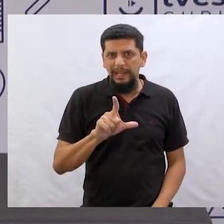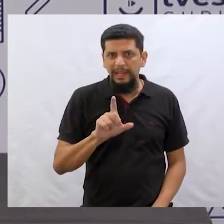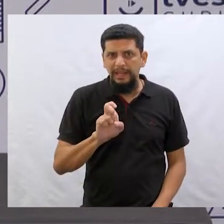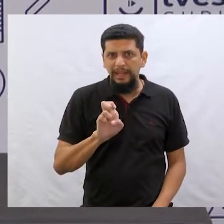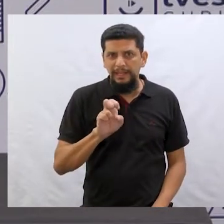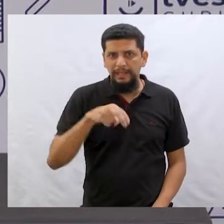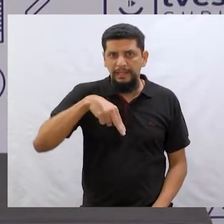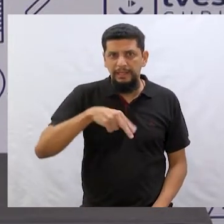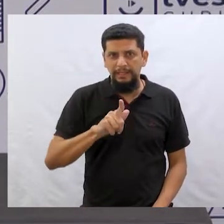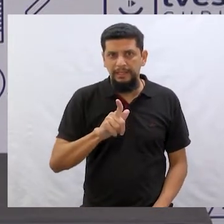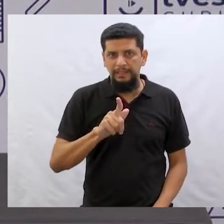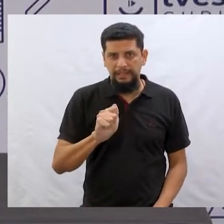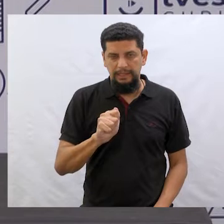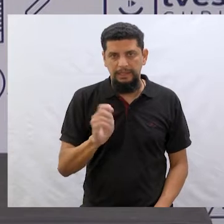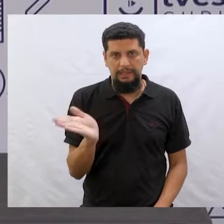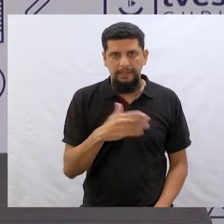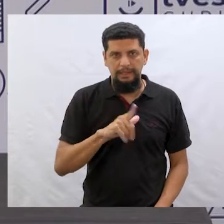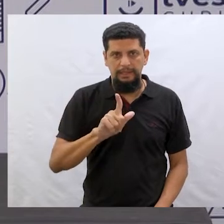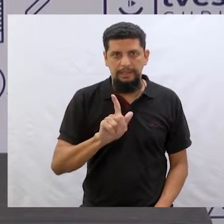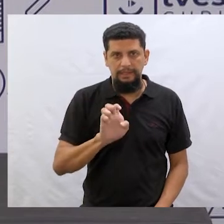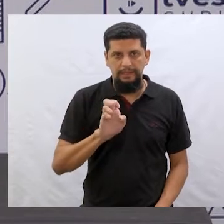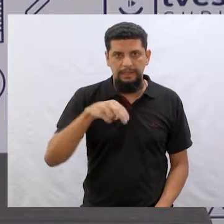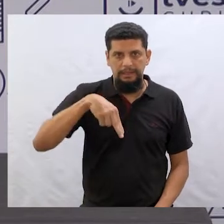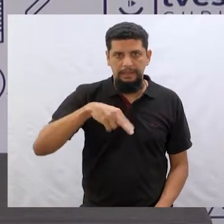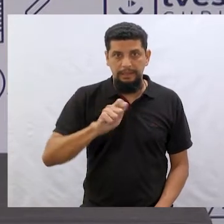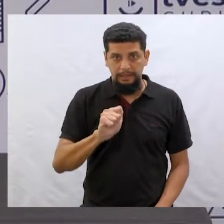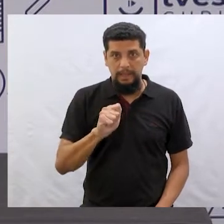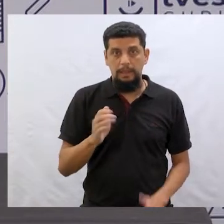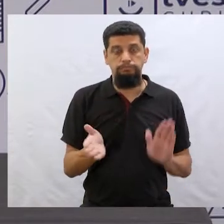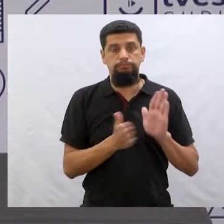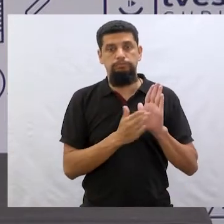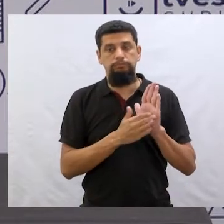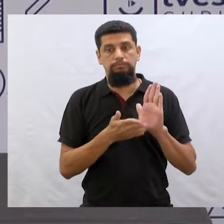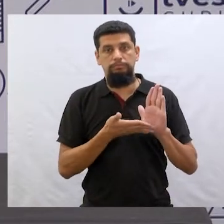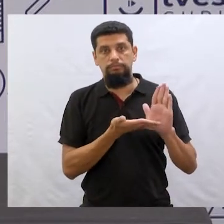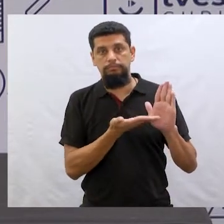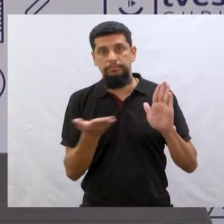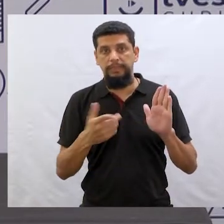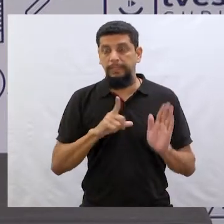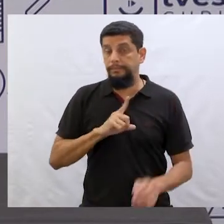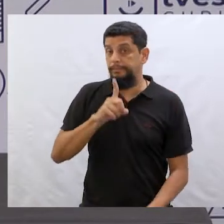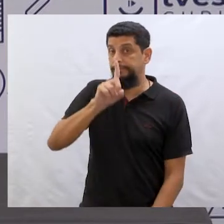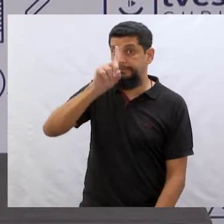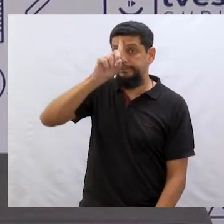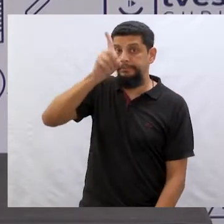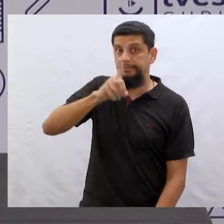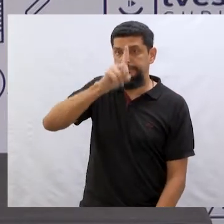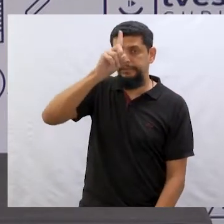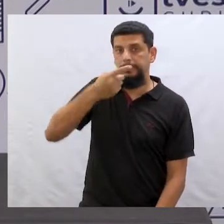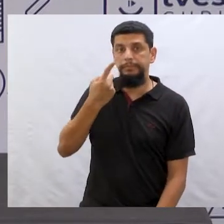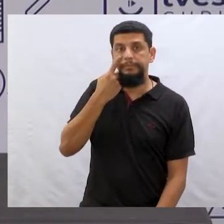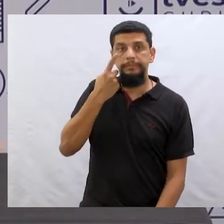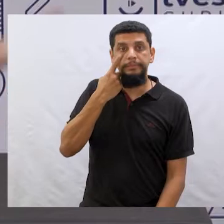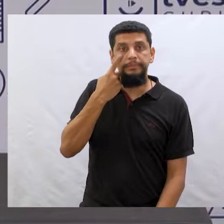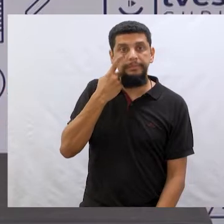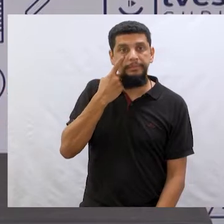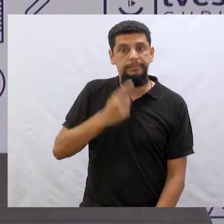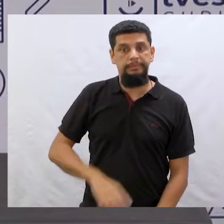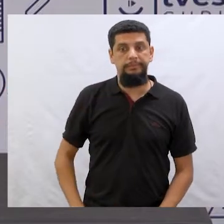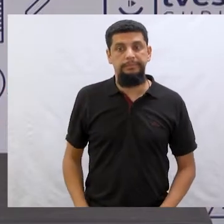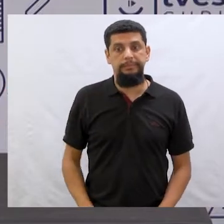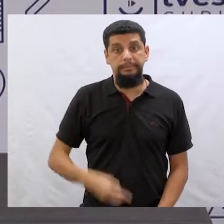o título do livro que eu quero tratar hoje com vocês, traz essa ideia. Olha só,